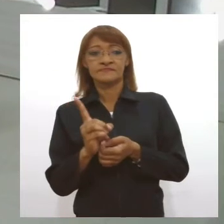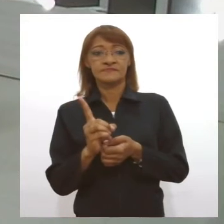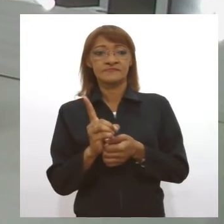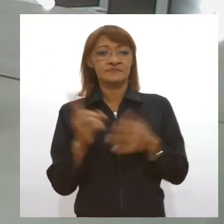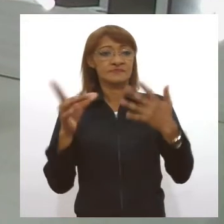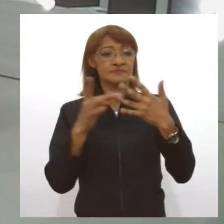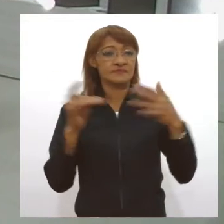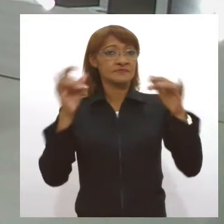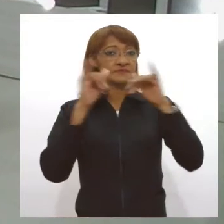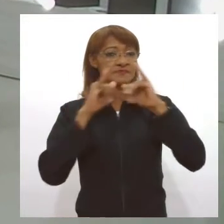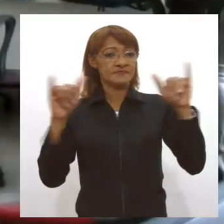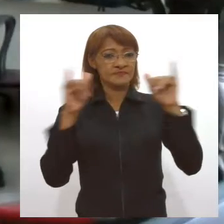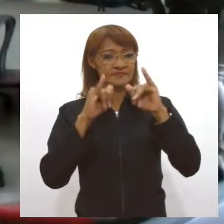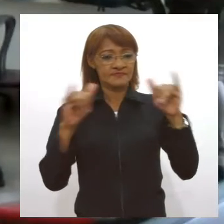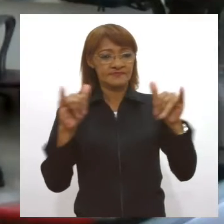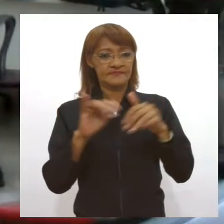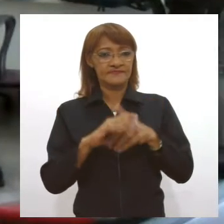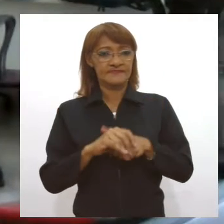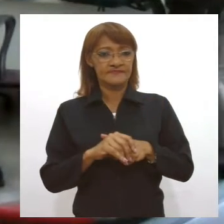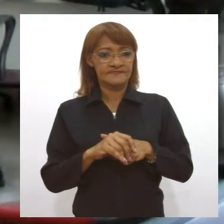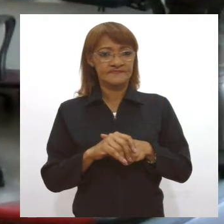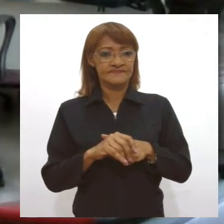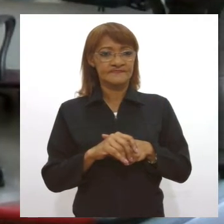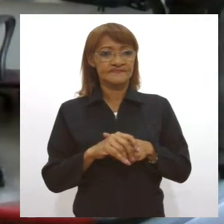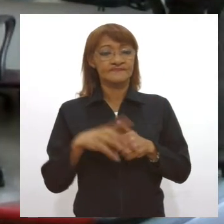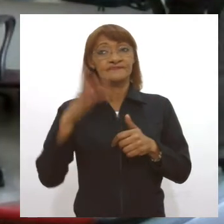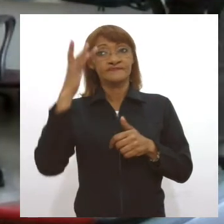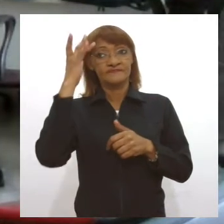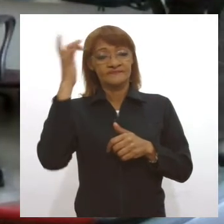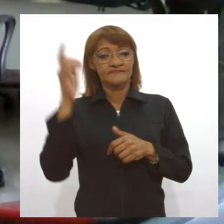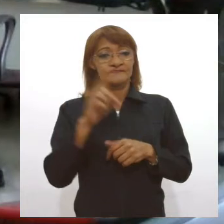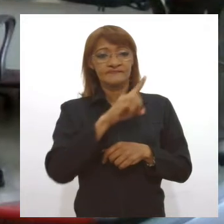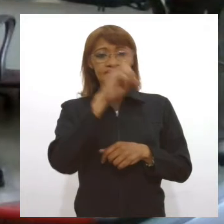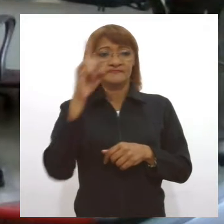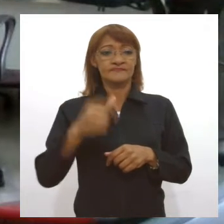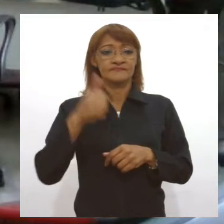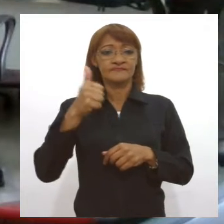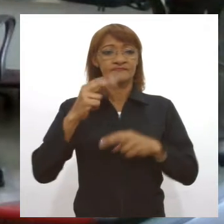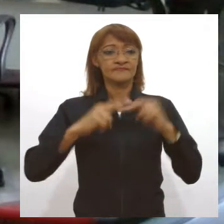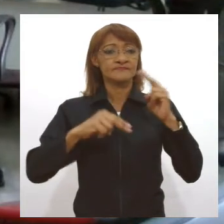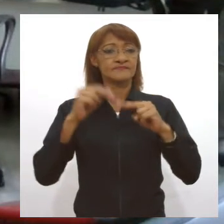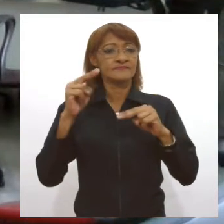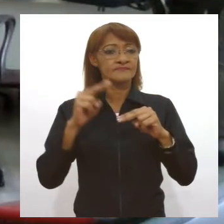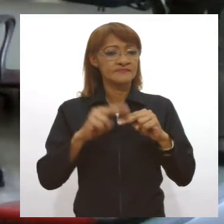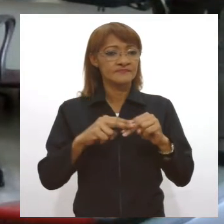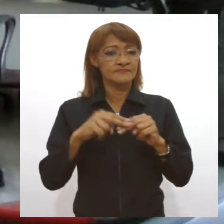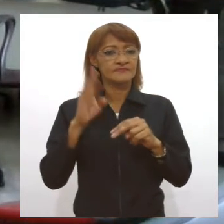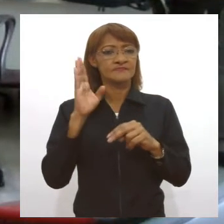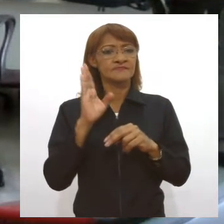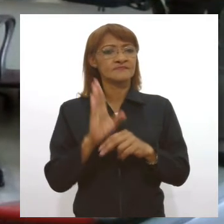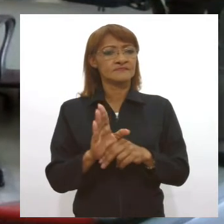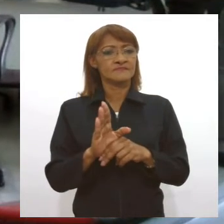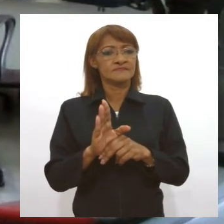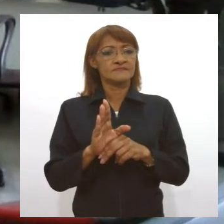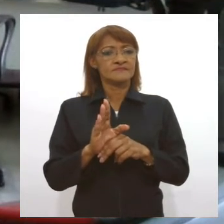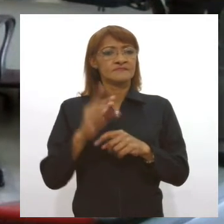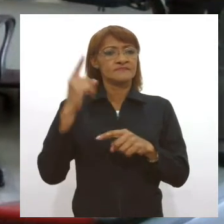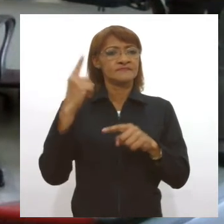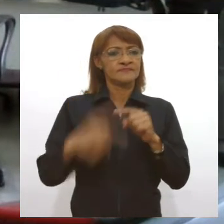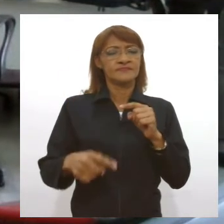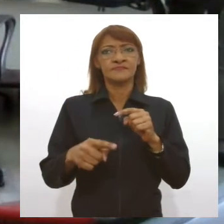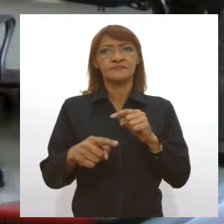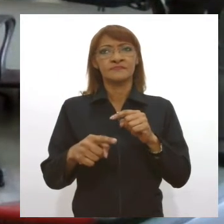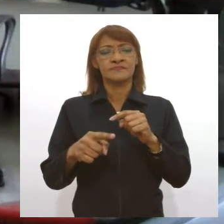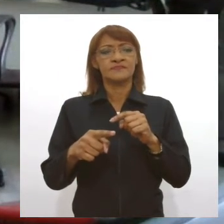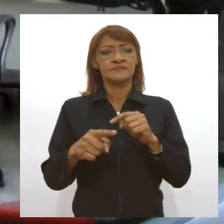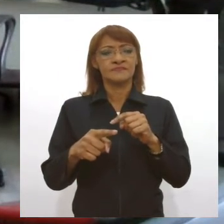da Agência de Notícias Alesi. Será realizado amanhã, dia 1º de junho, o webinário sobre o enfrentamento à violência sexual contra crianças